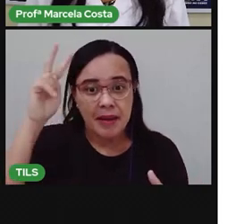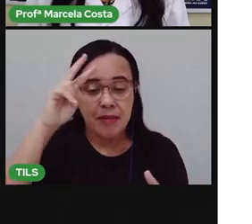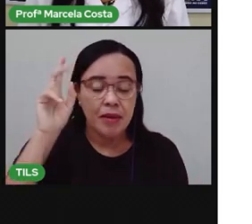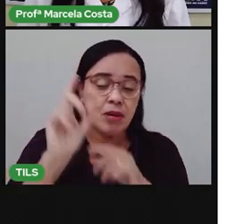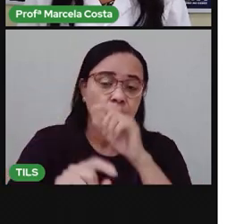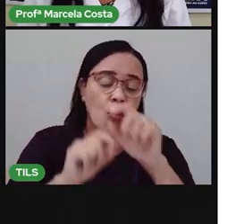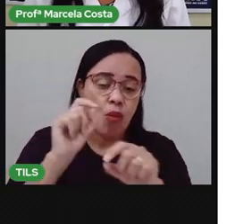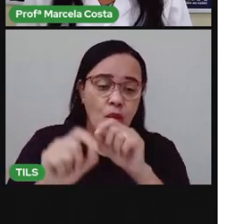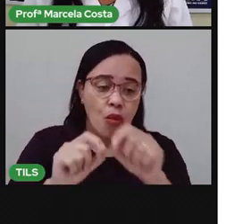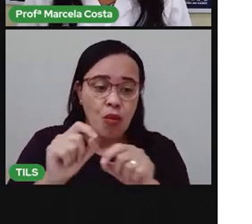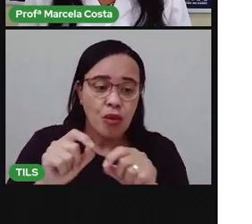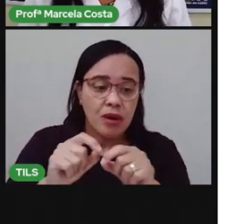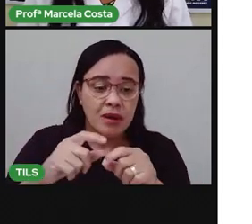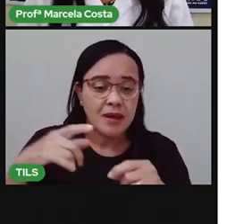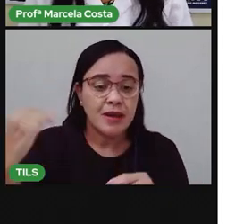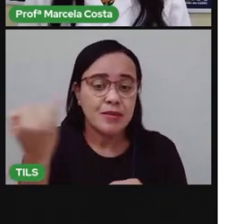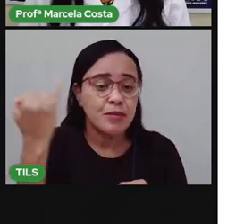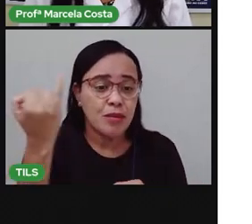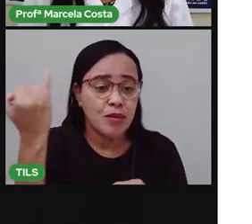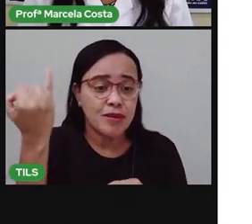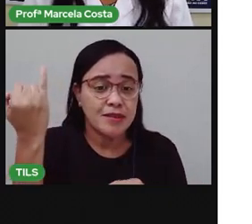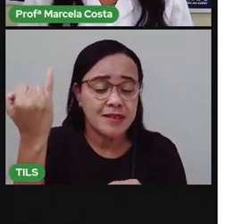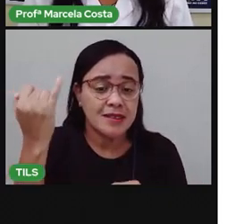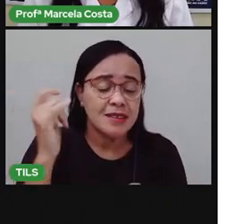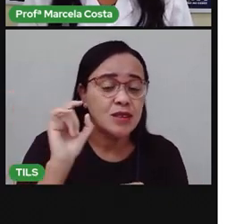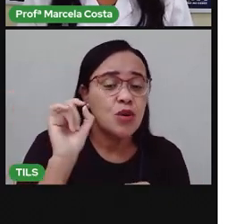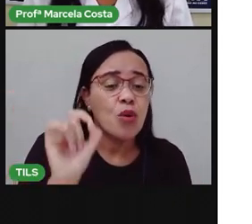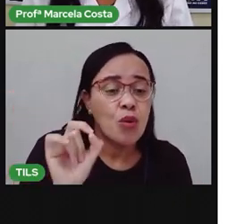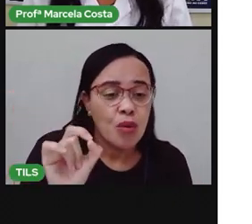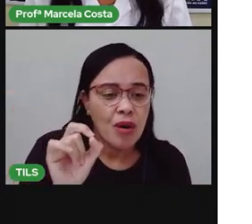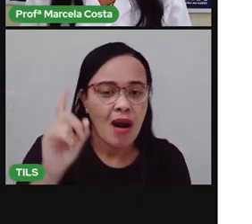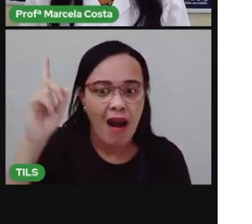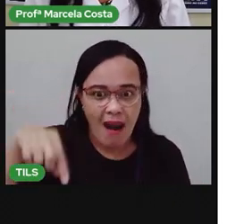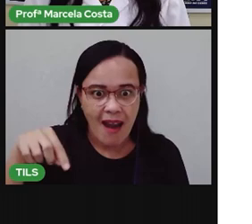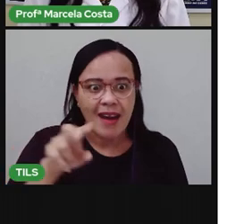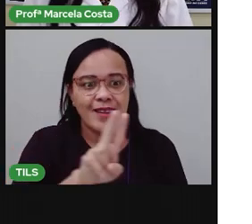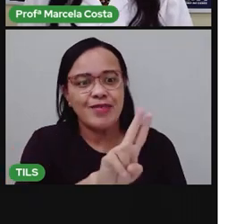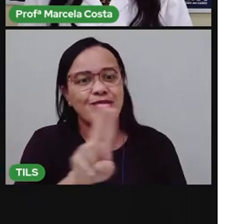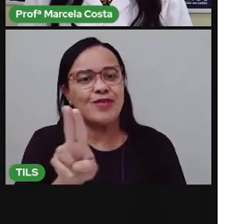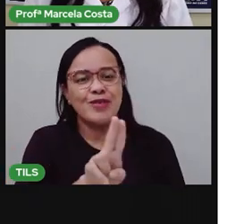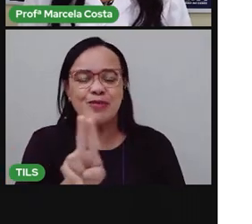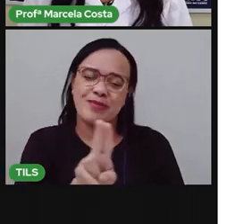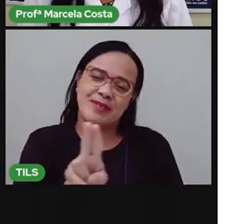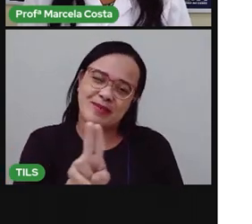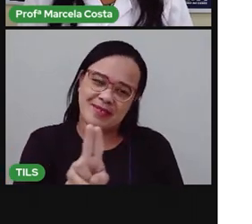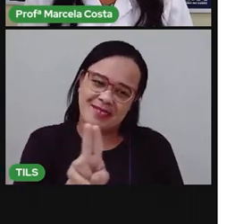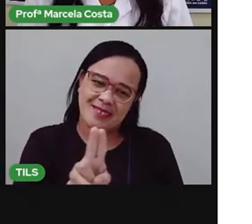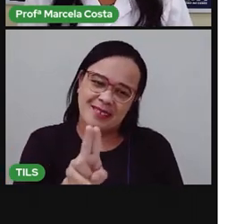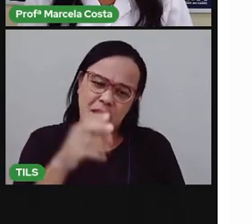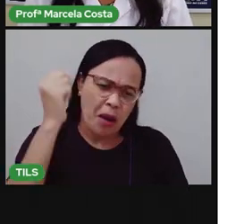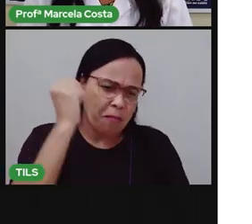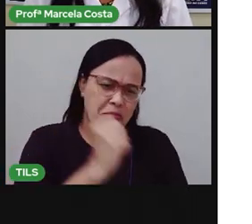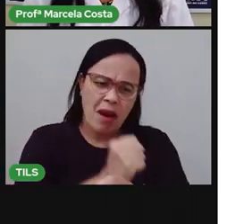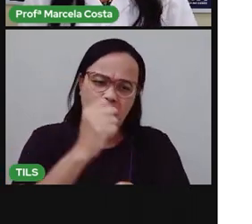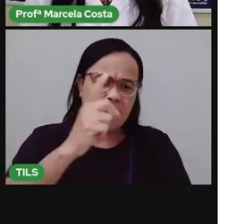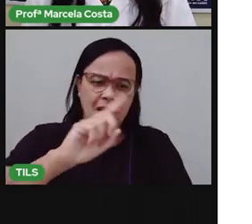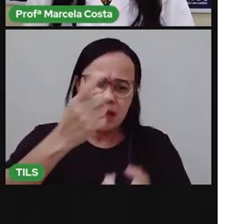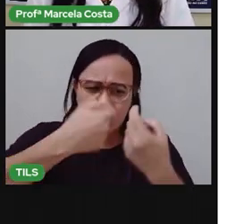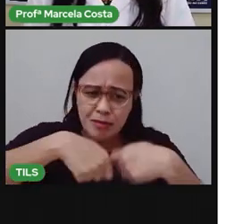no rótulo, é o nome do produto. O produto que você está procurando. E não necessariamente a marca.